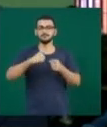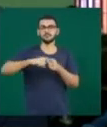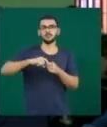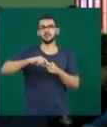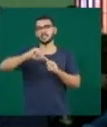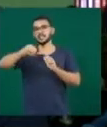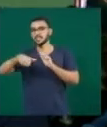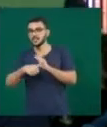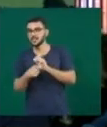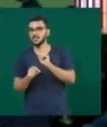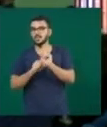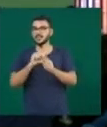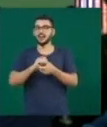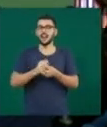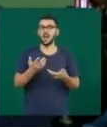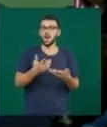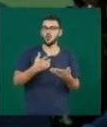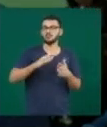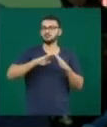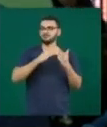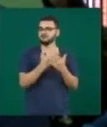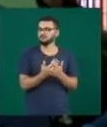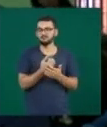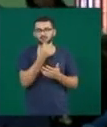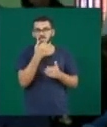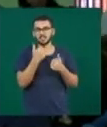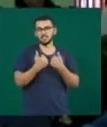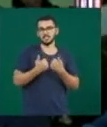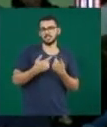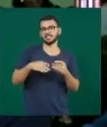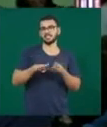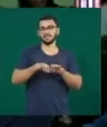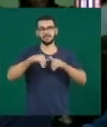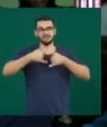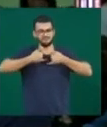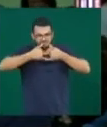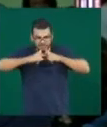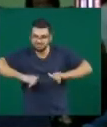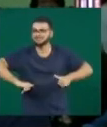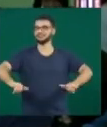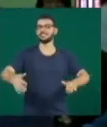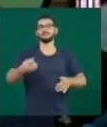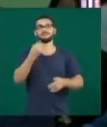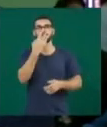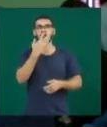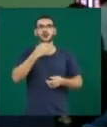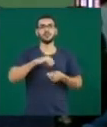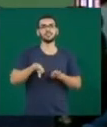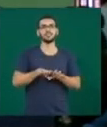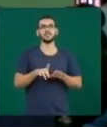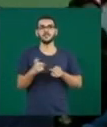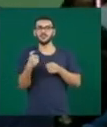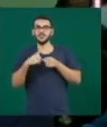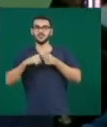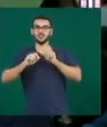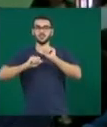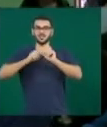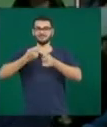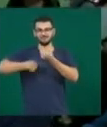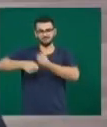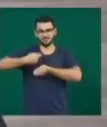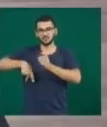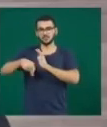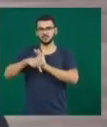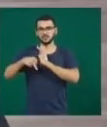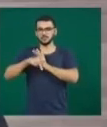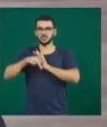Então, a escola está numa sintonia muito boa, um sinergismo muito interessante, juntamente com a administração superior da universidade.